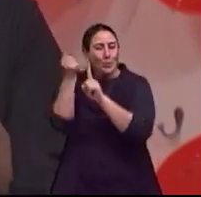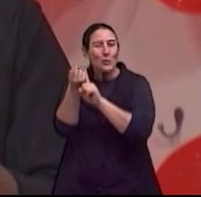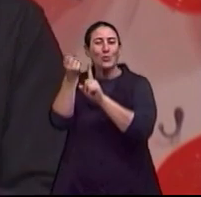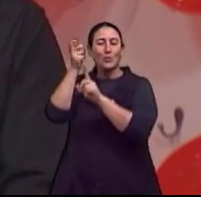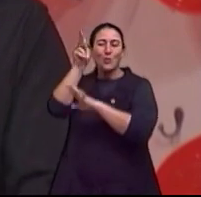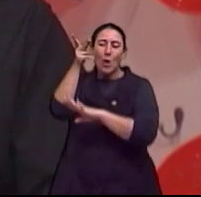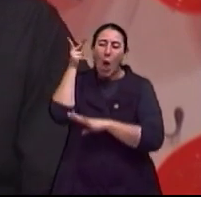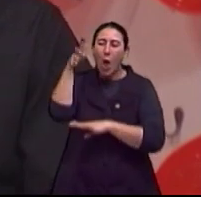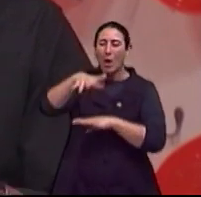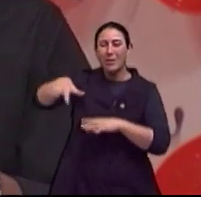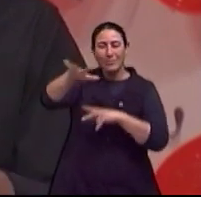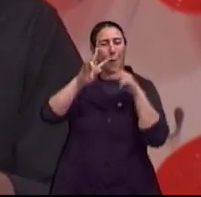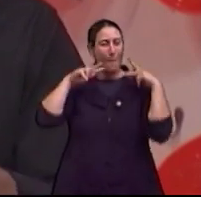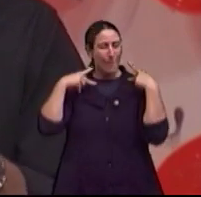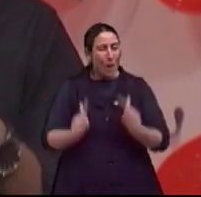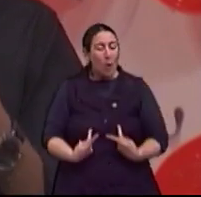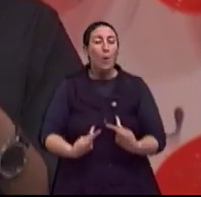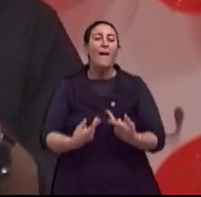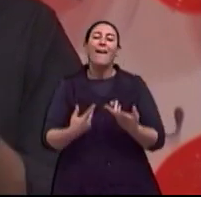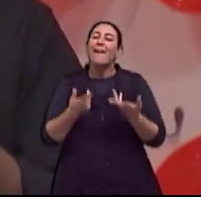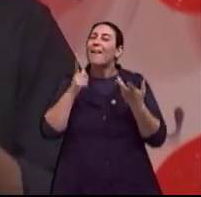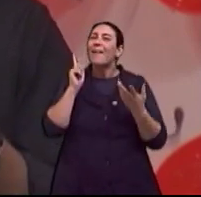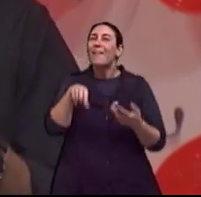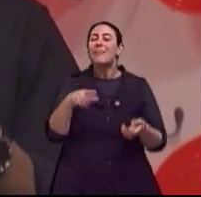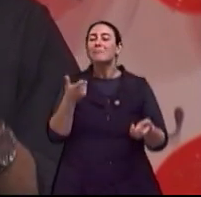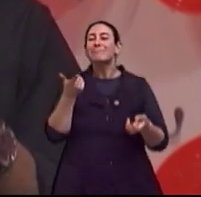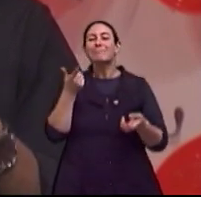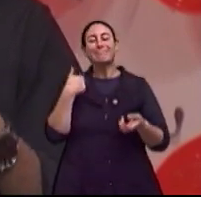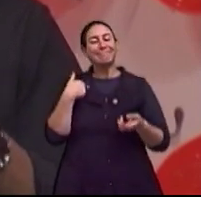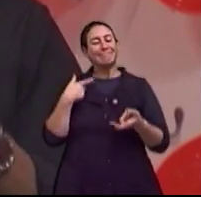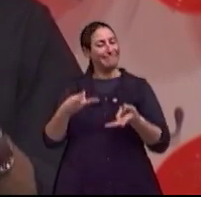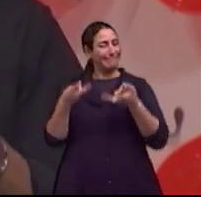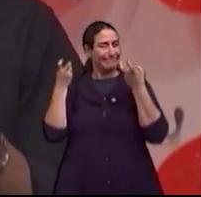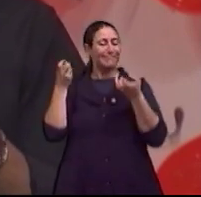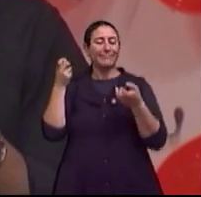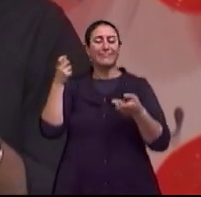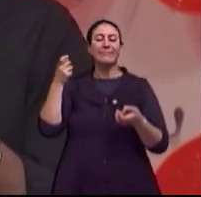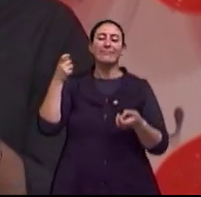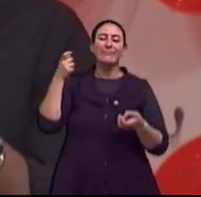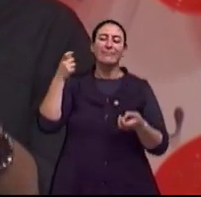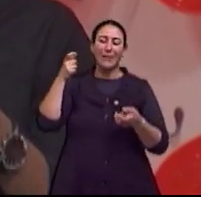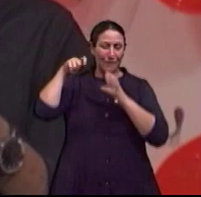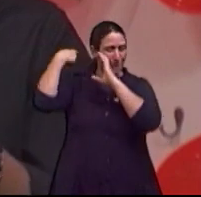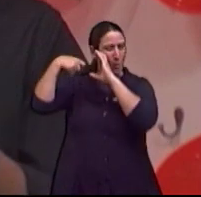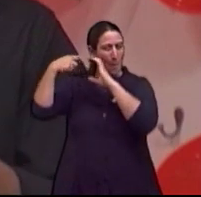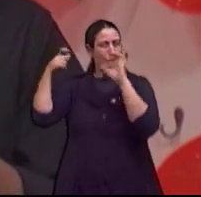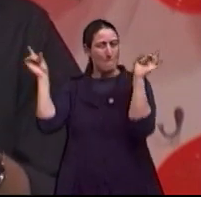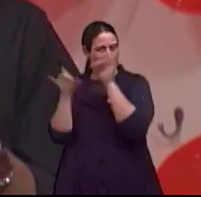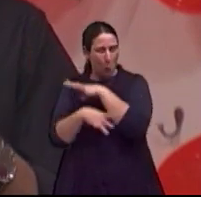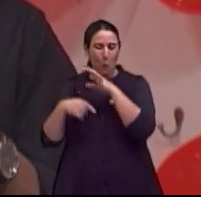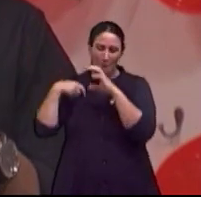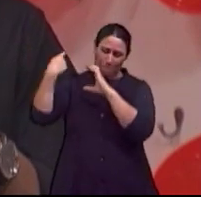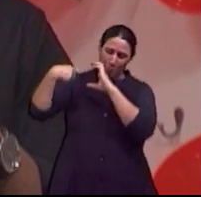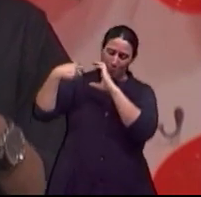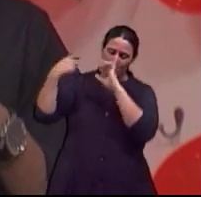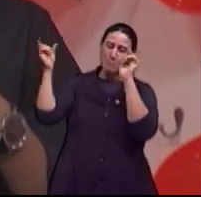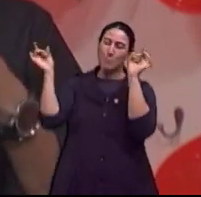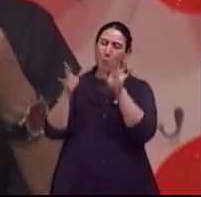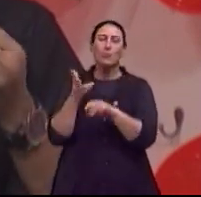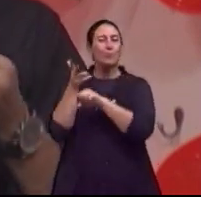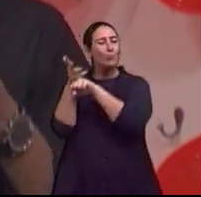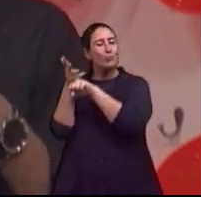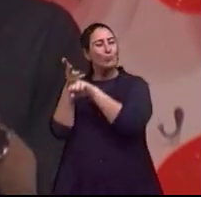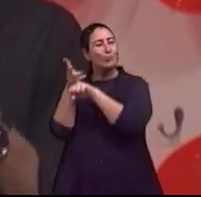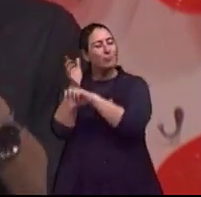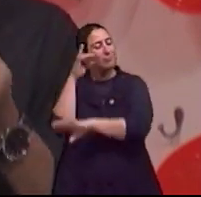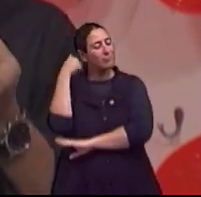Porque era o ser humano em pleno, em uma nova fase. Para mim, o critério, depois de ter feito o filme, é que esta é uma nova adolescência. Eu vi